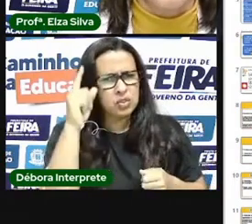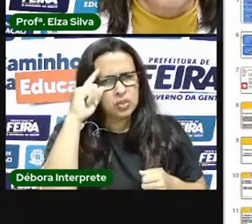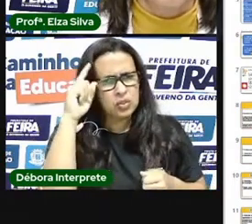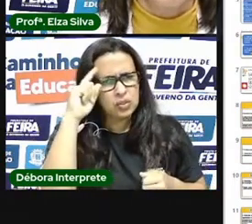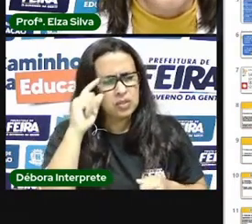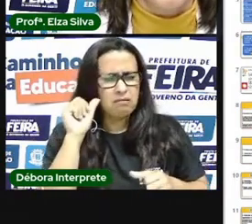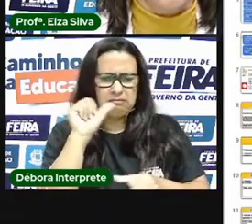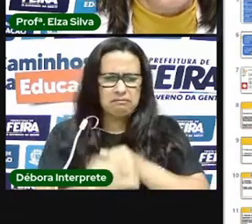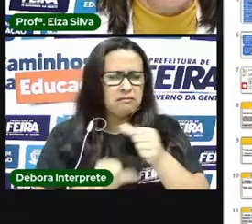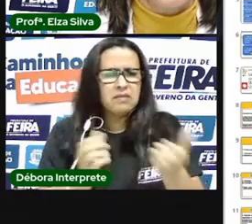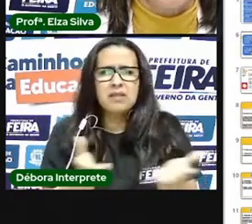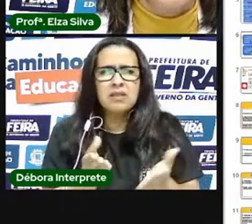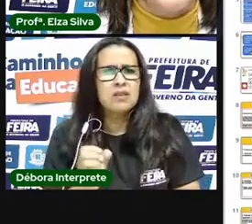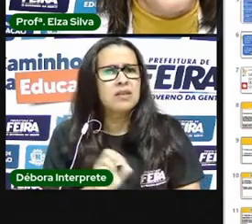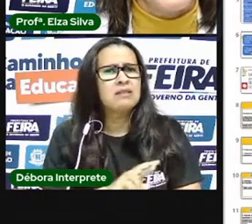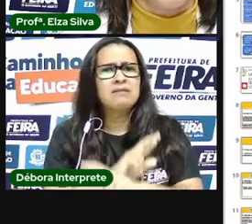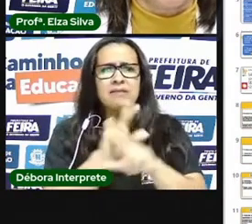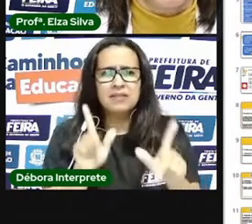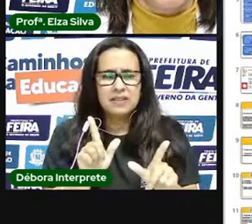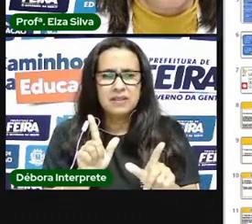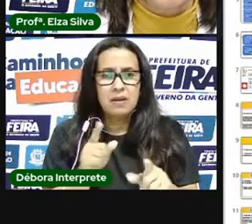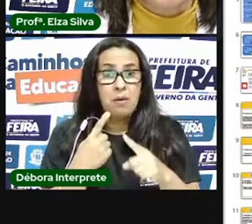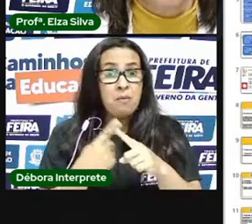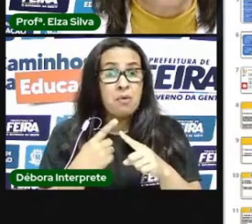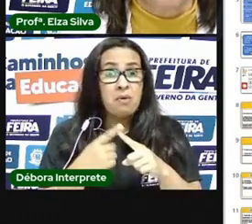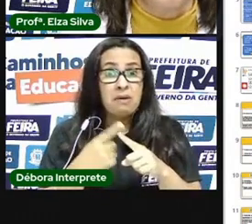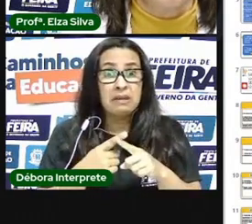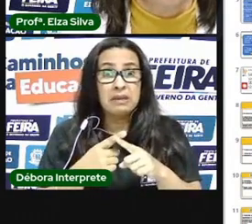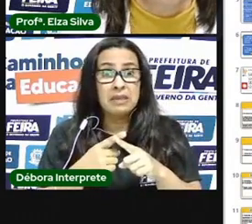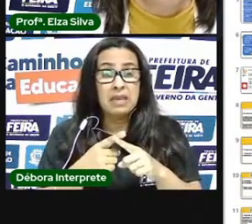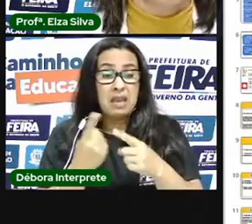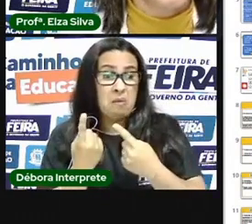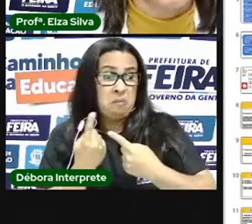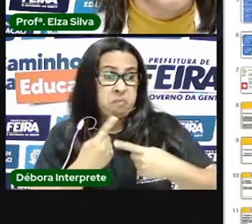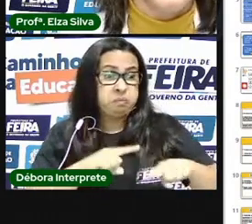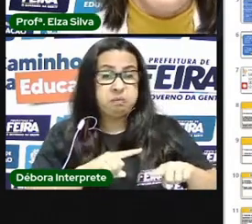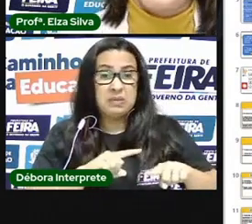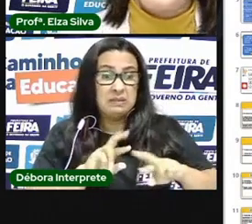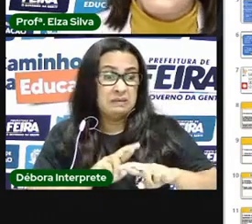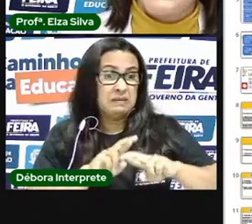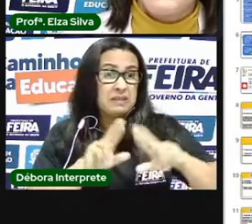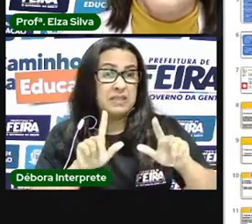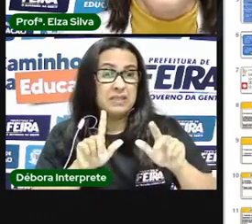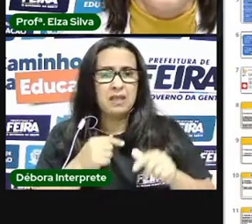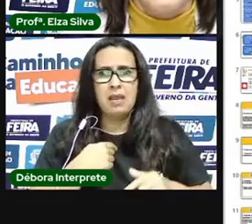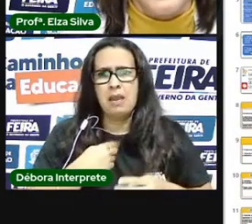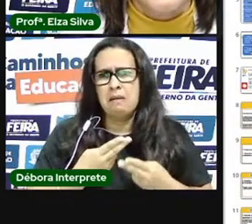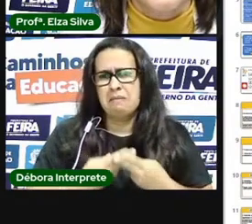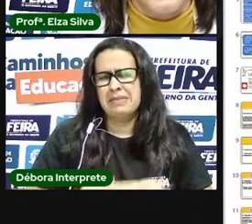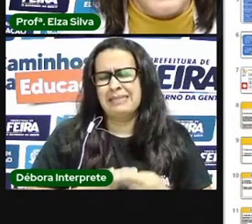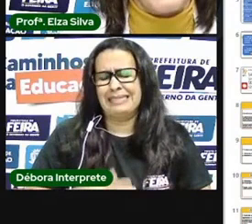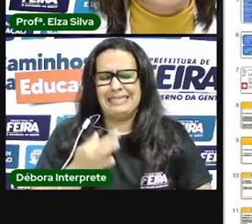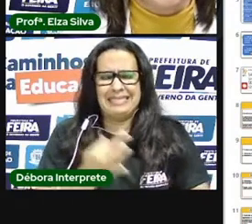transformou. Um inimigo se aproximou e foi testando tudo que eu sou. A paciência, a